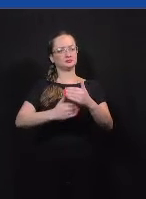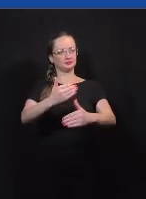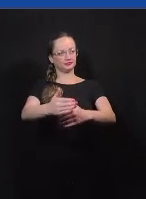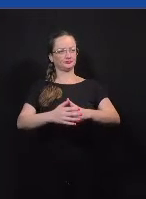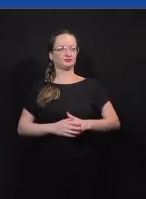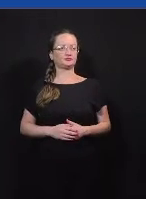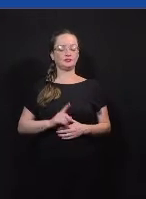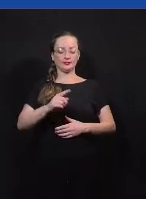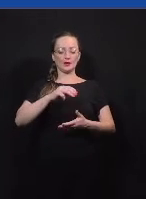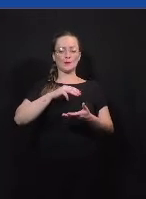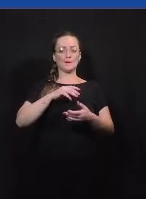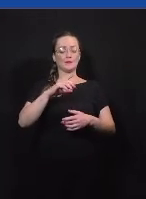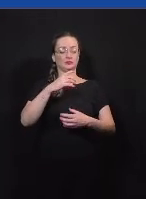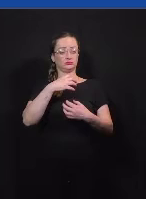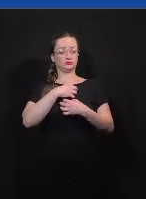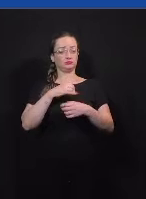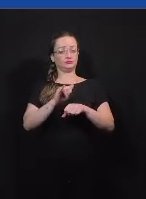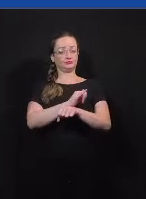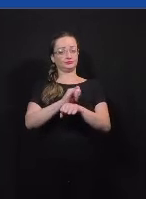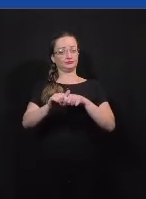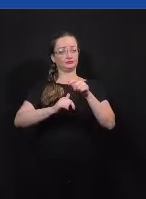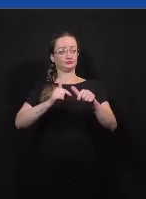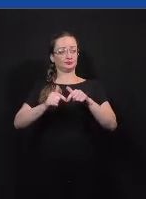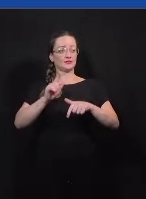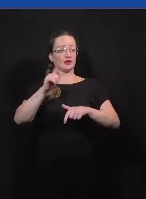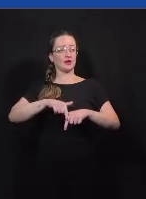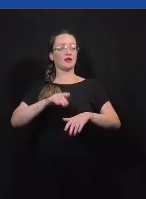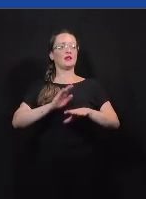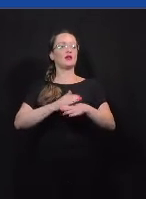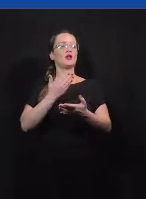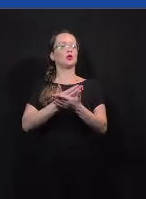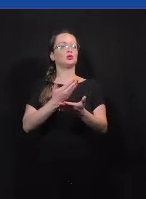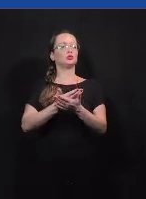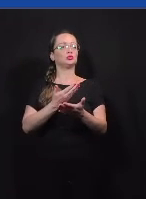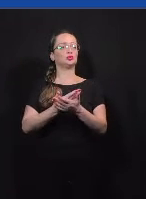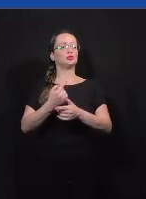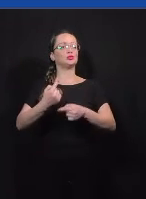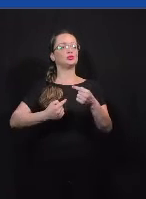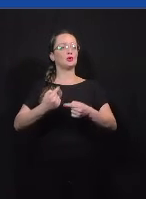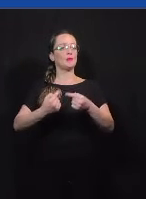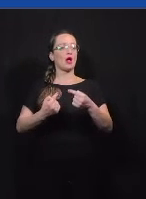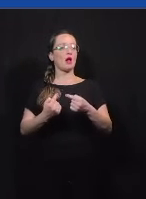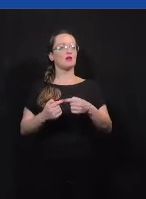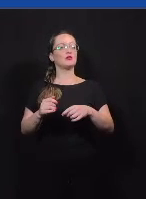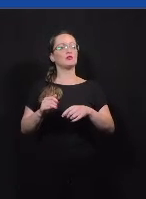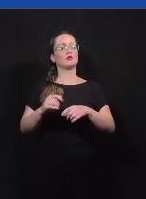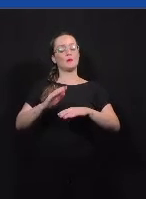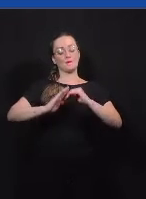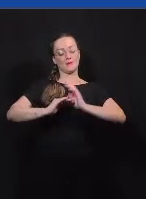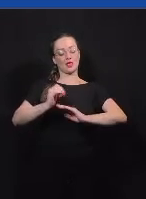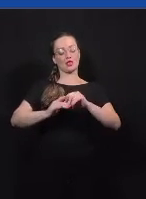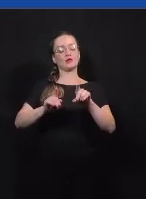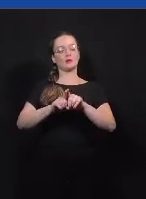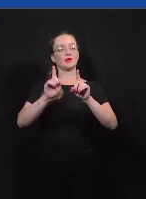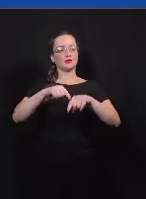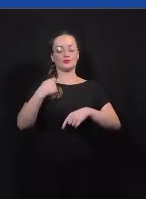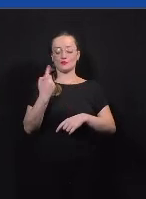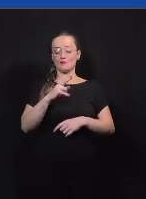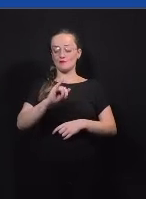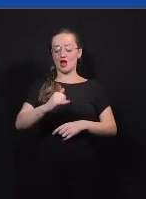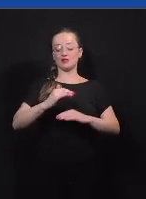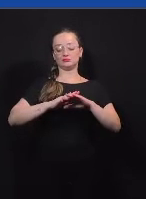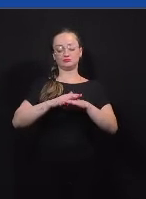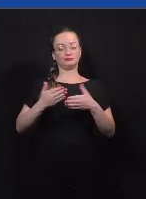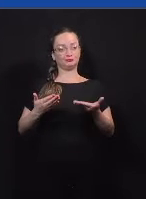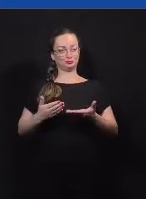metodologias que a gente já trabalhou nesse programa foi a dos clubes de debates, né? Que é uma metodologia de debates estruturados, que é justamente o que a gente vai conversar aqui hoje.